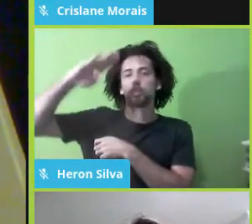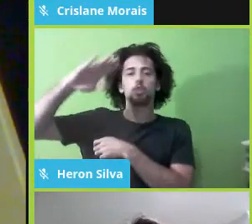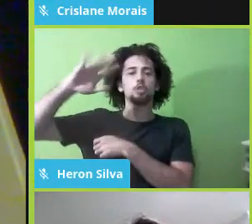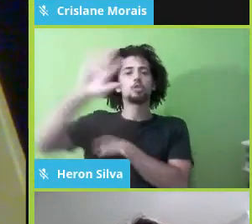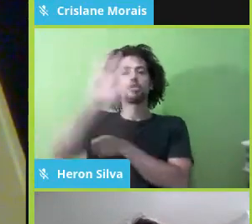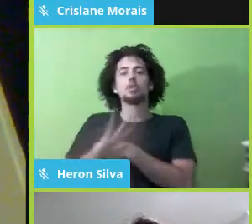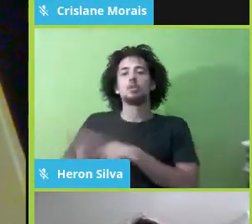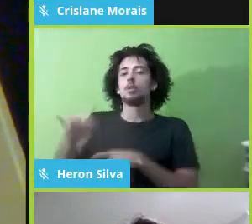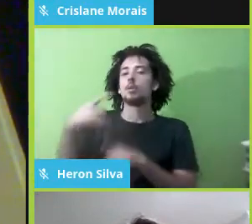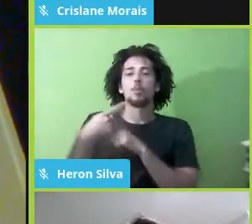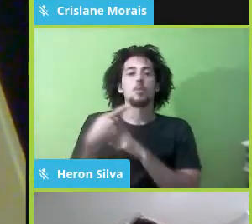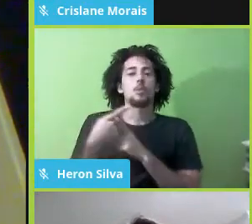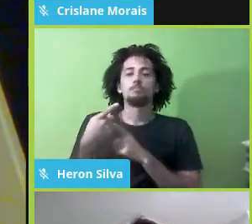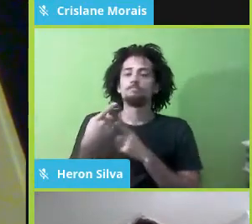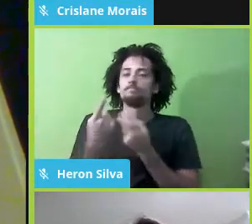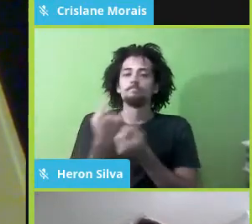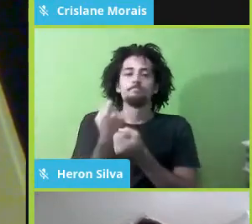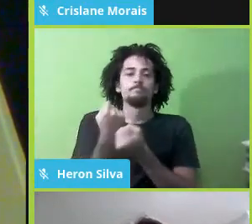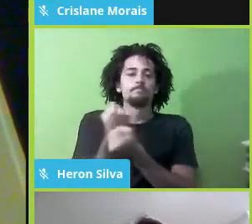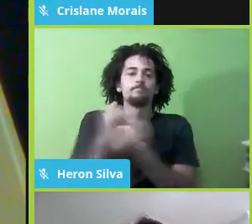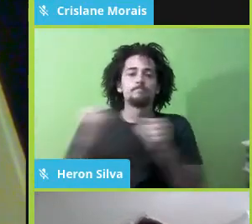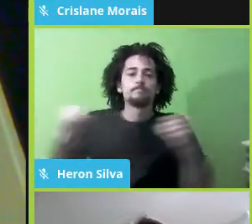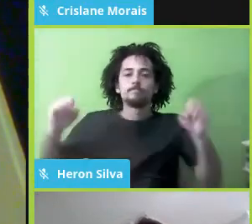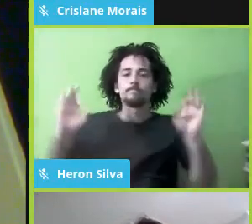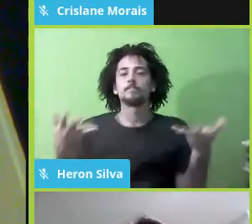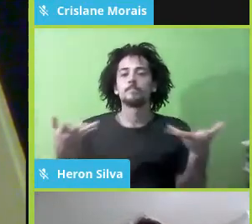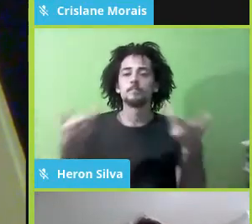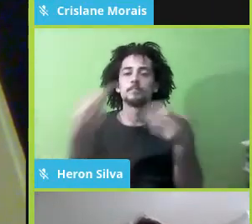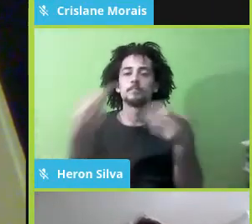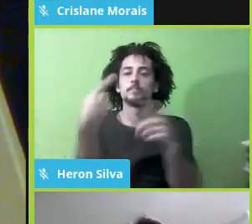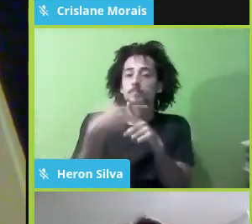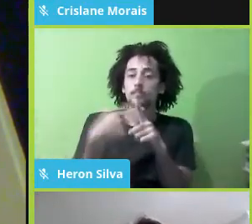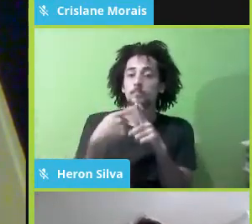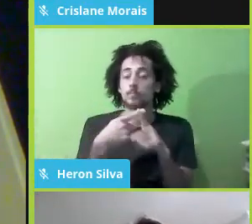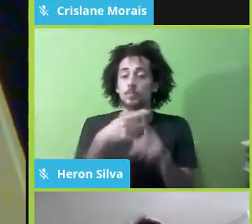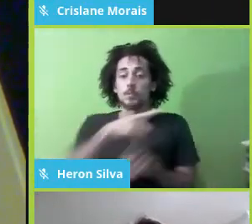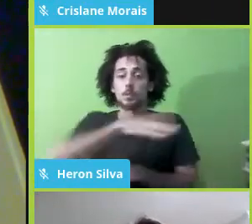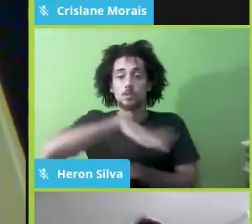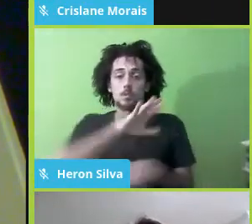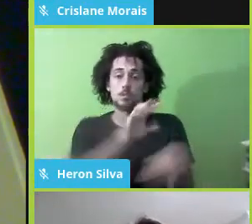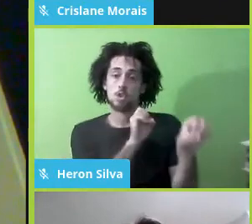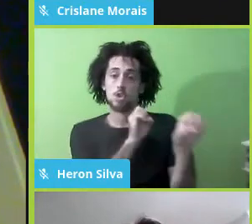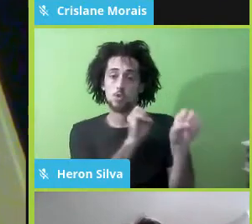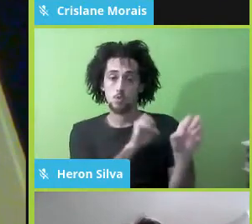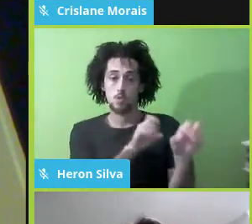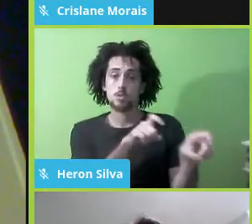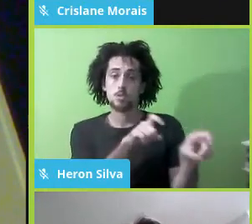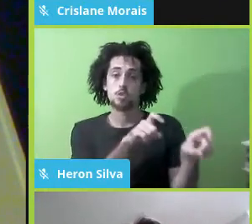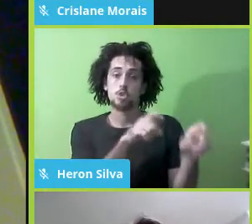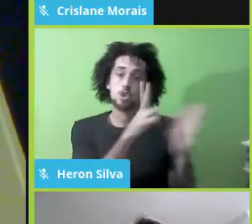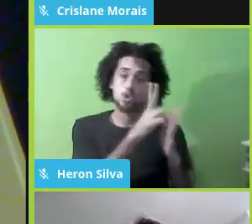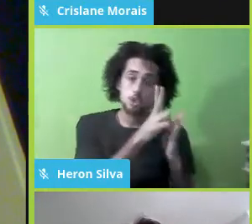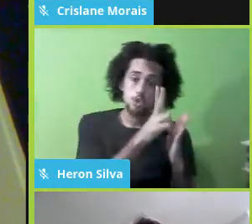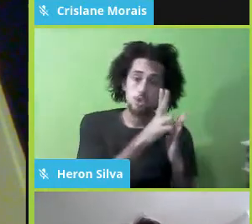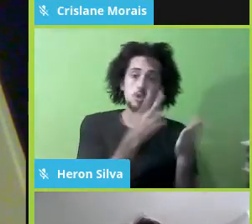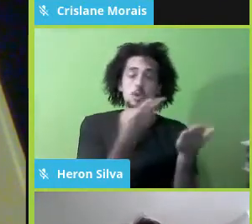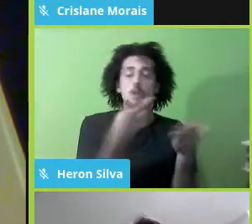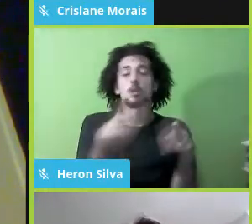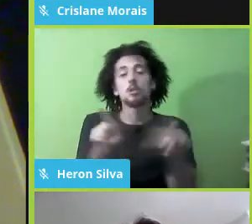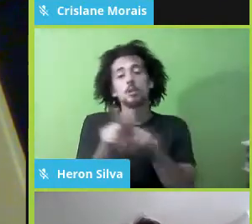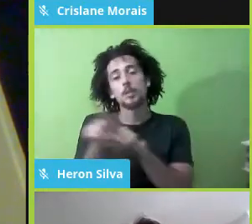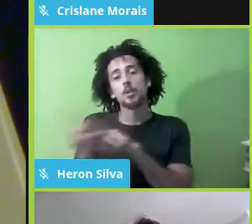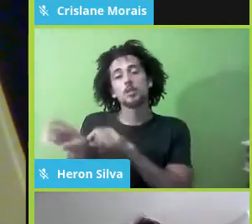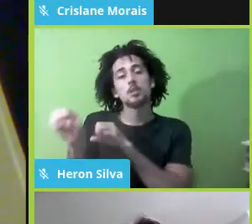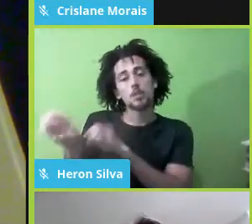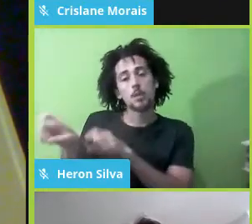a partir da educação escolar indígena, tudo, a educação no campo, a educação quilombola,